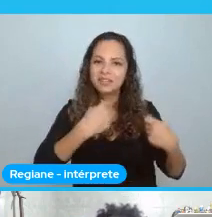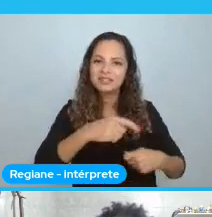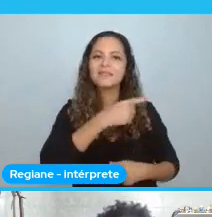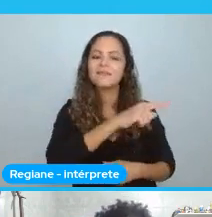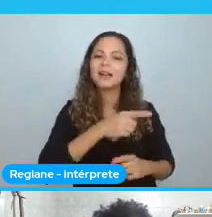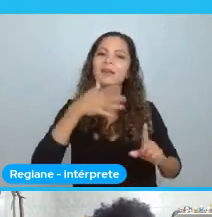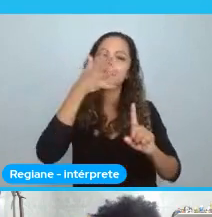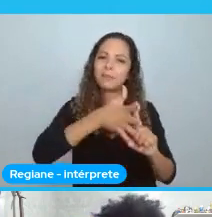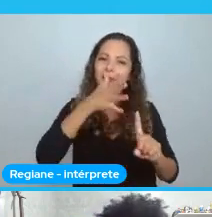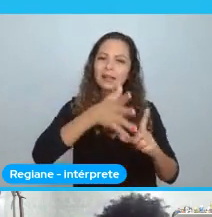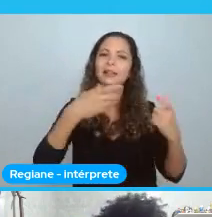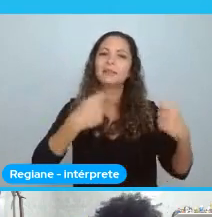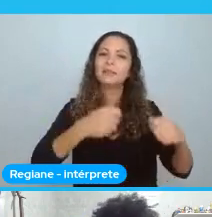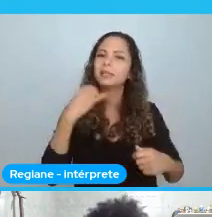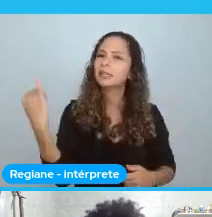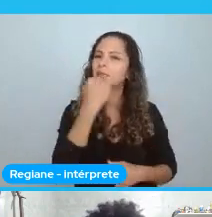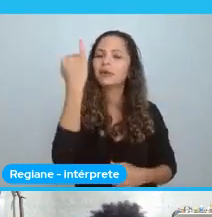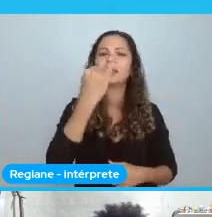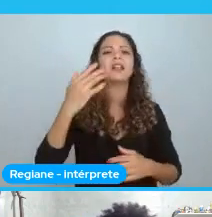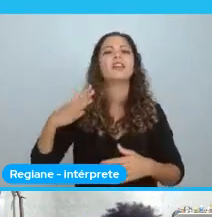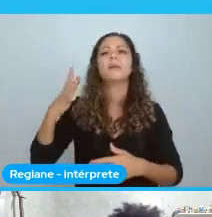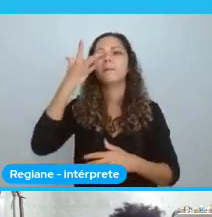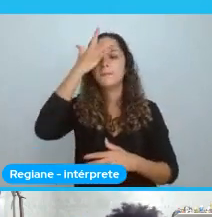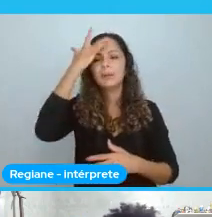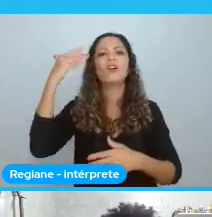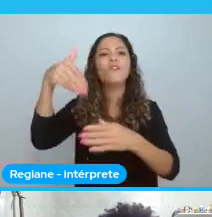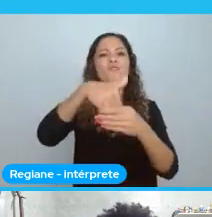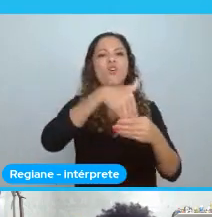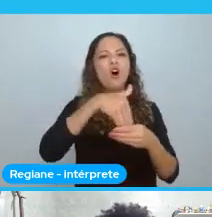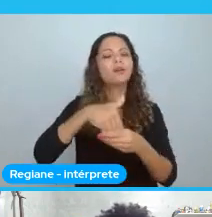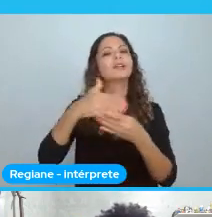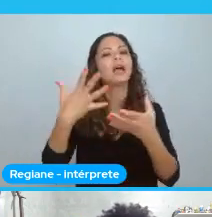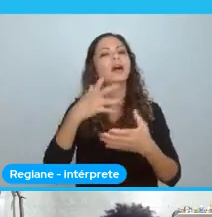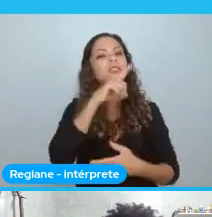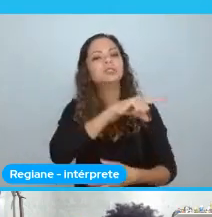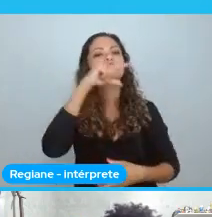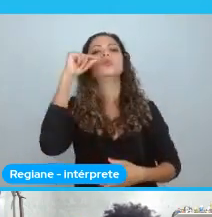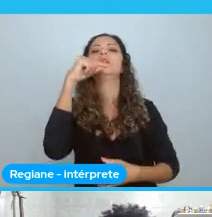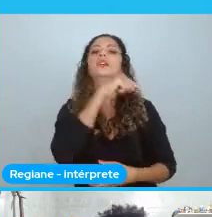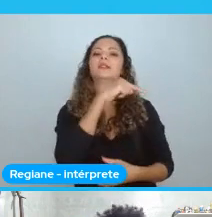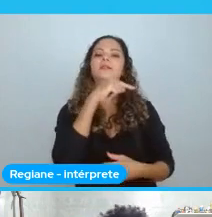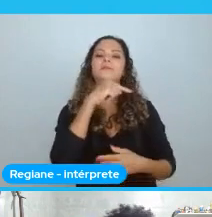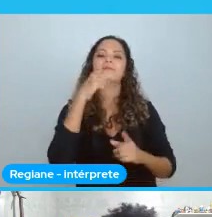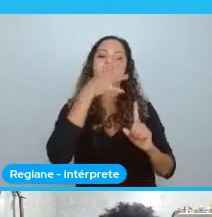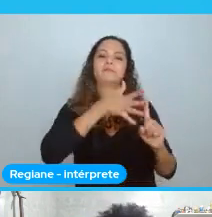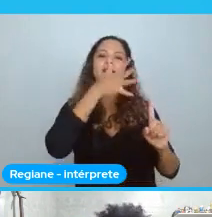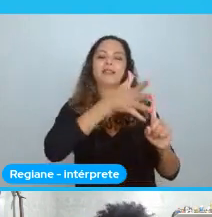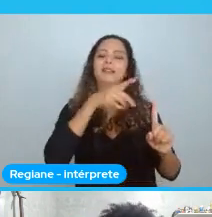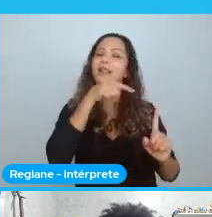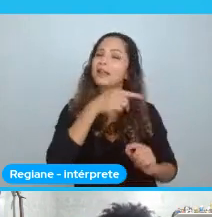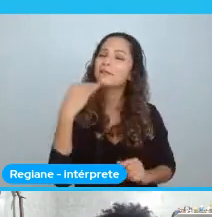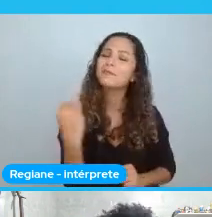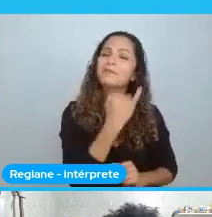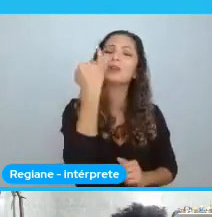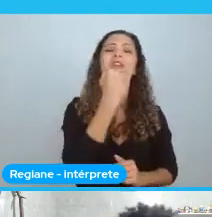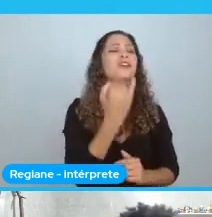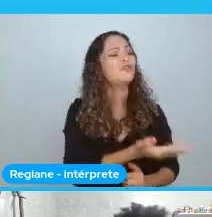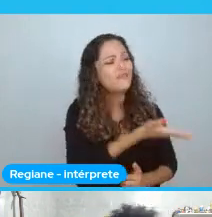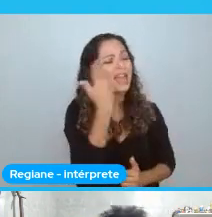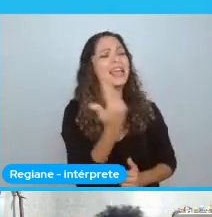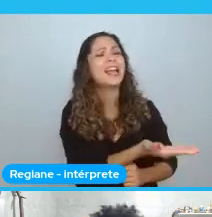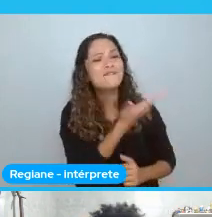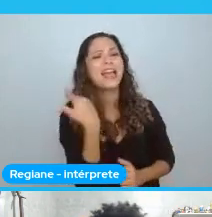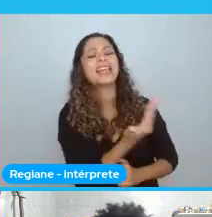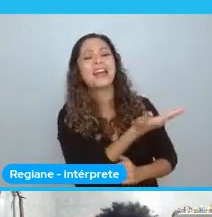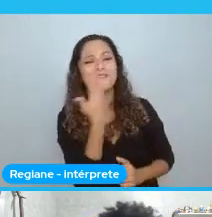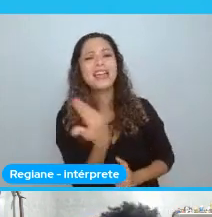eram votadas. Foram as palestras mais votadas. Teve muita gente. Realmente. Que assistiu a palestra. Sua palestra é importante. Venha. Não sei o que. E tal.